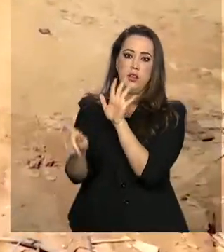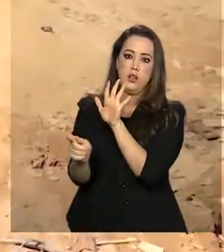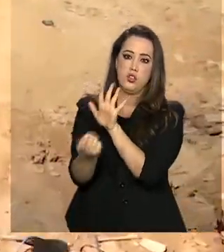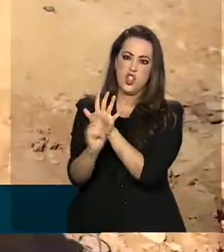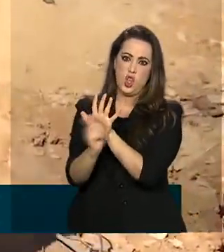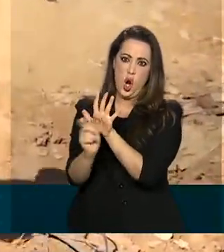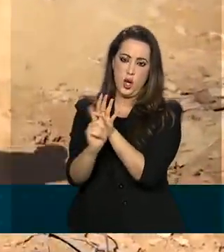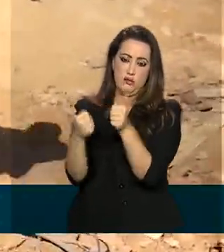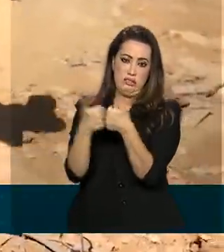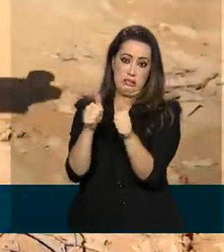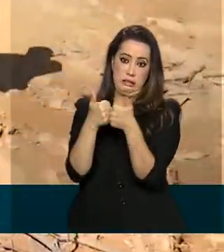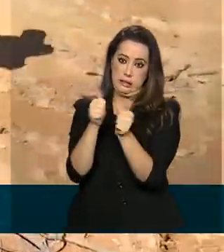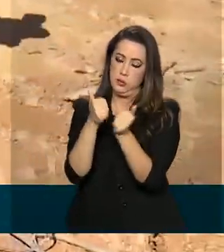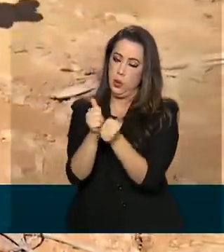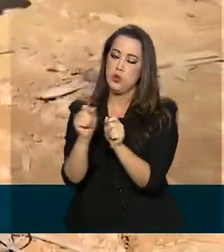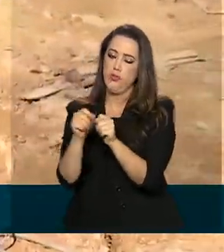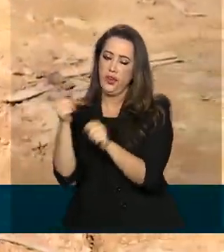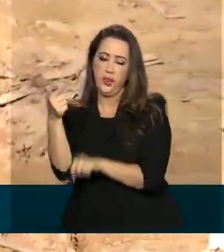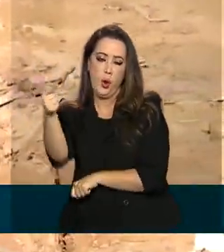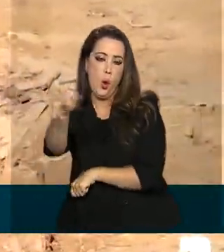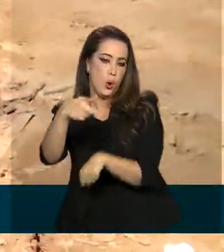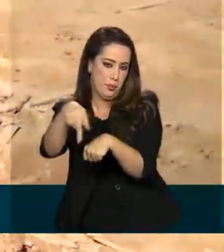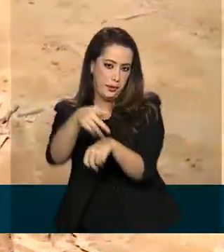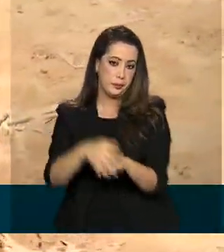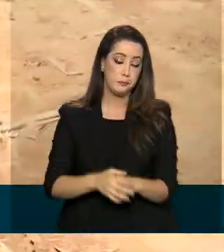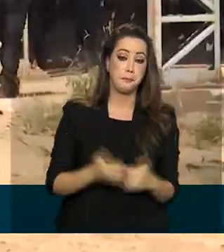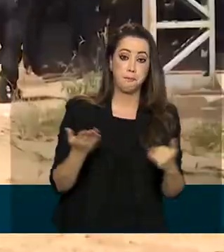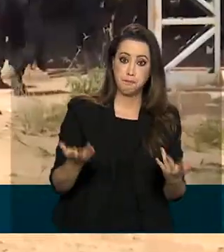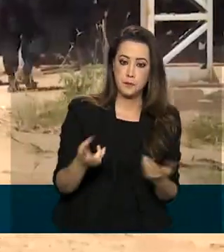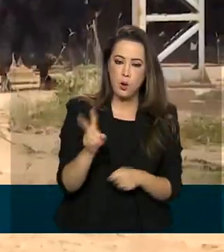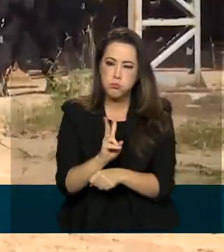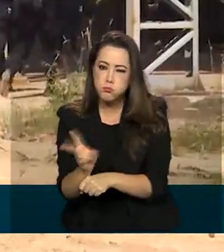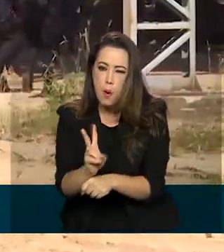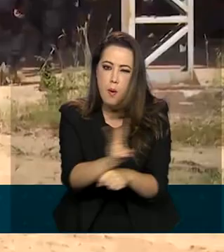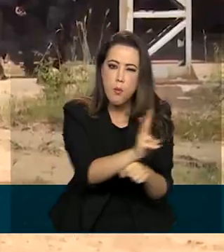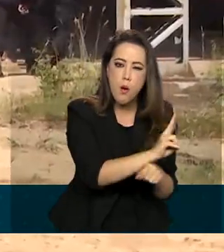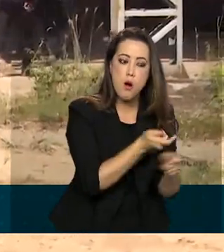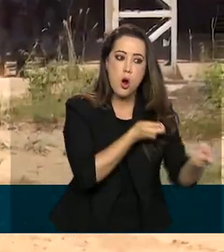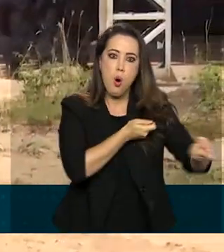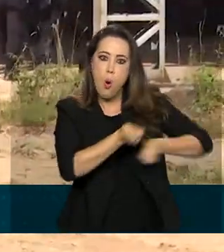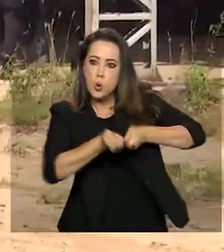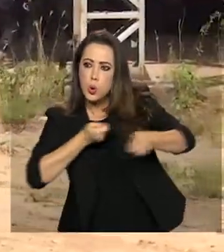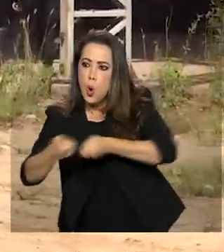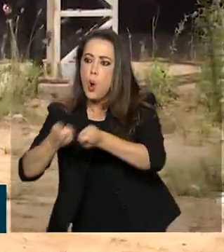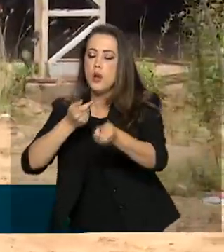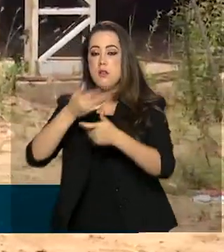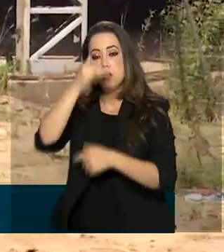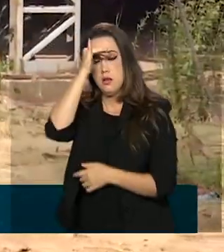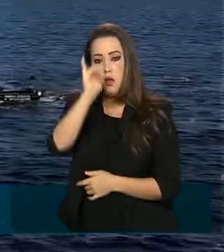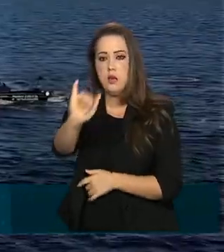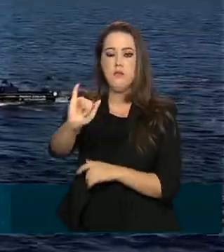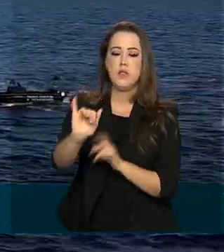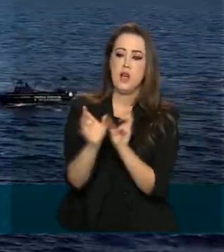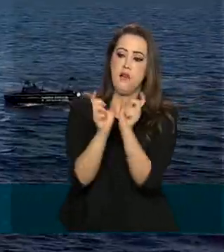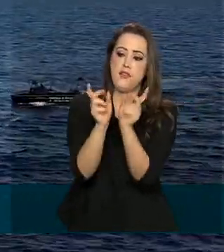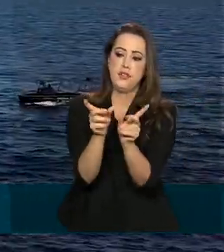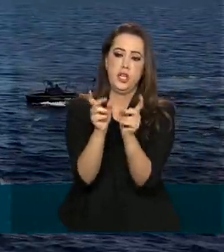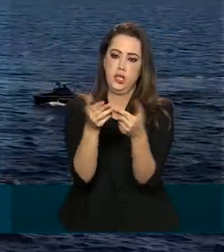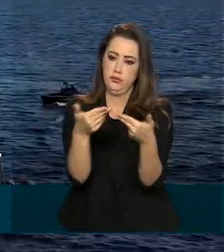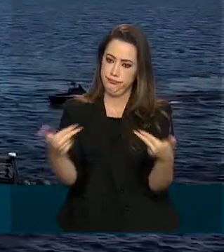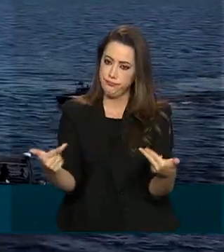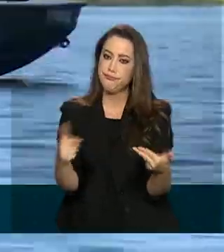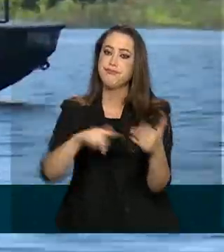produzidas em países vizinhos. E para ajudar nessa tarefa de vigilância e combate ao tráfico e ao contrabando na região, cinco